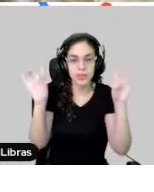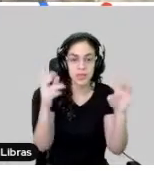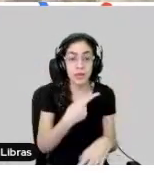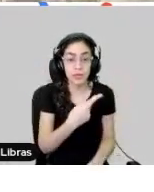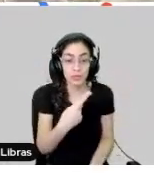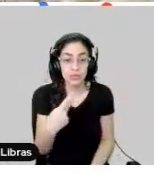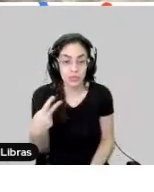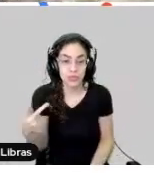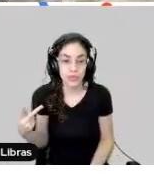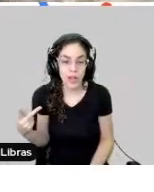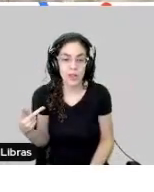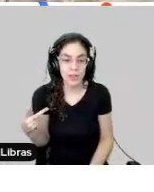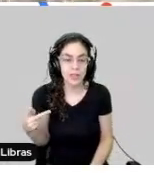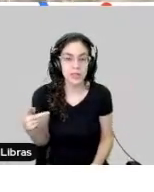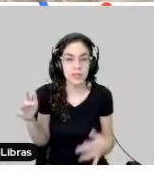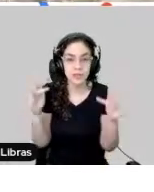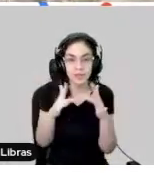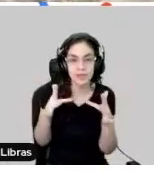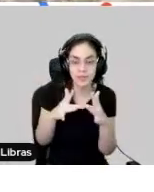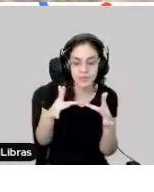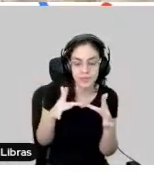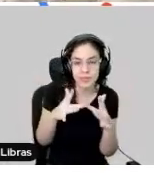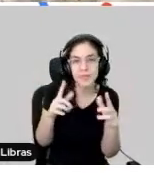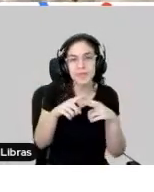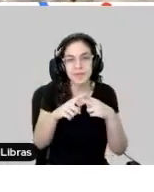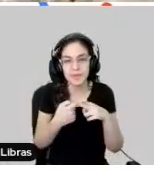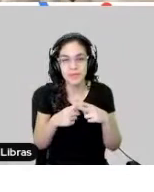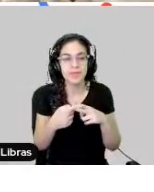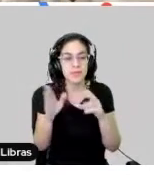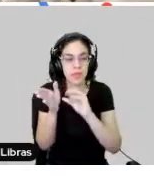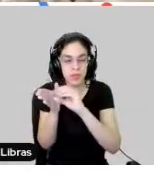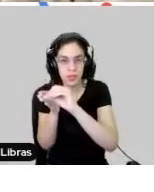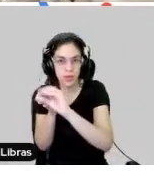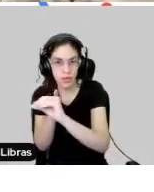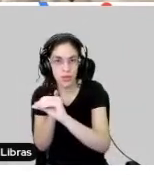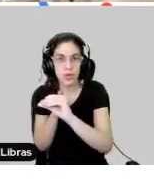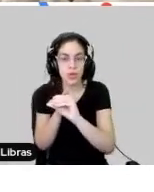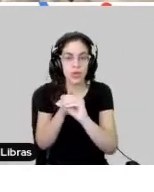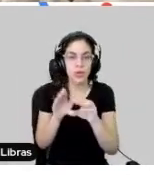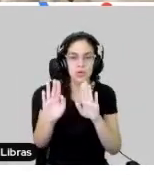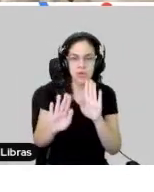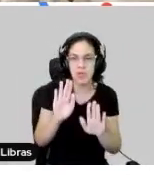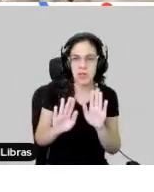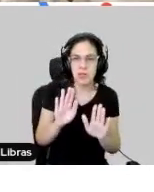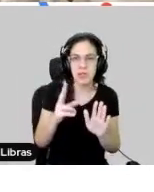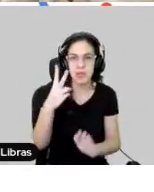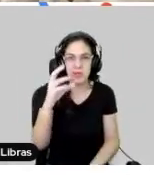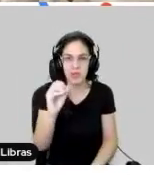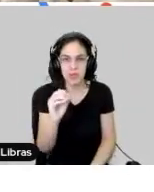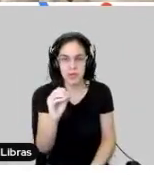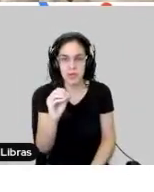aqui, e nós tínhamos que conectar com as ferramentas do Google, já que nós temos em torno de mais de 210